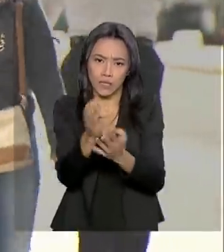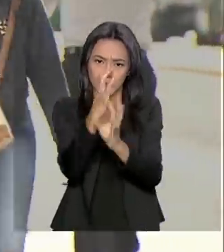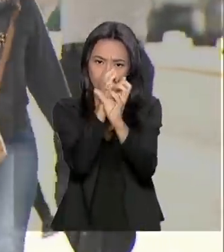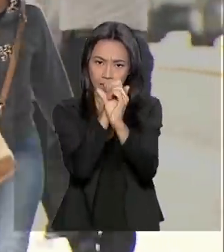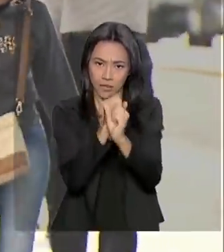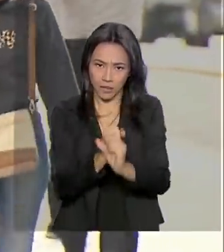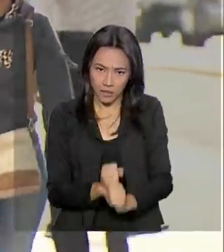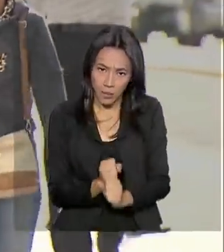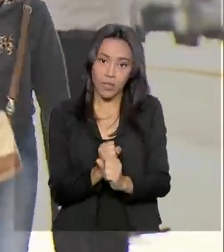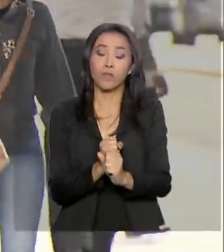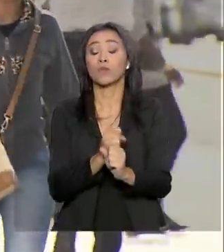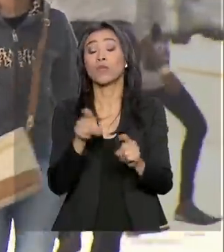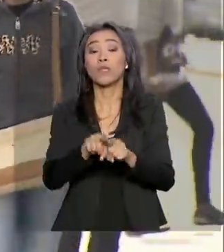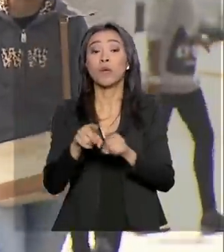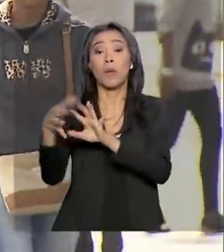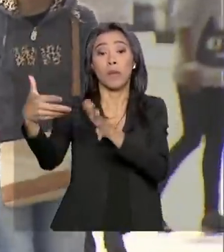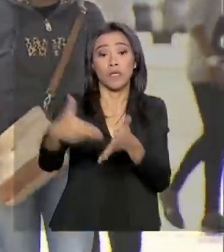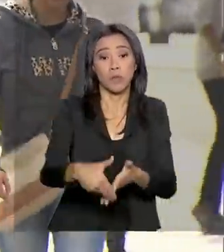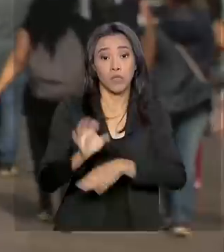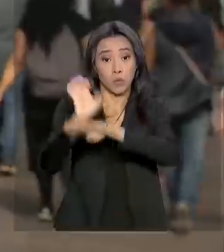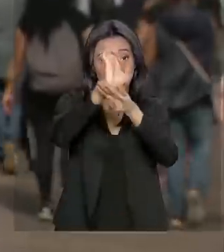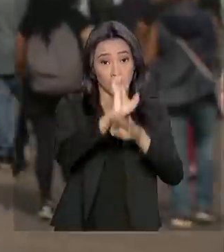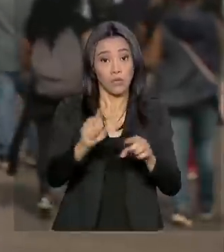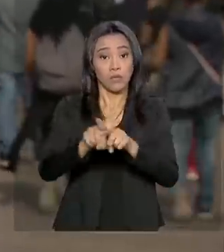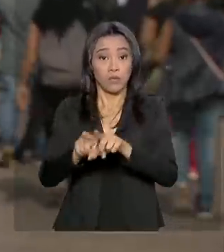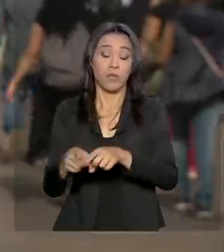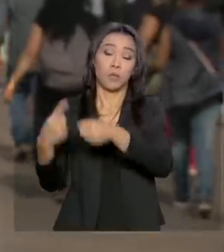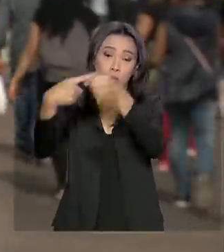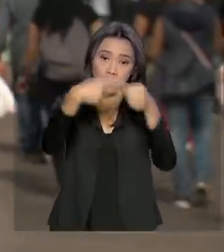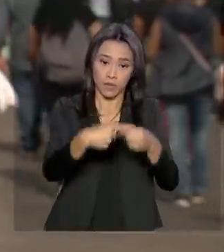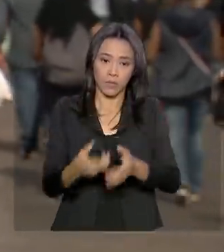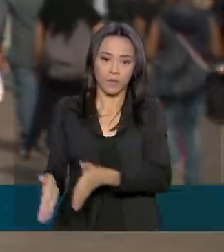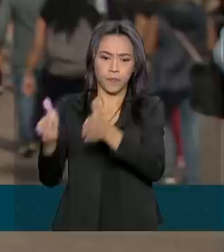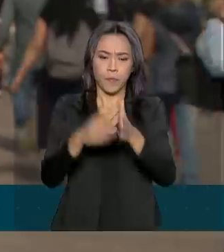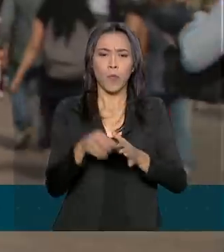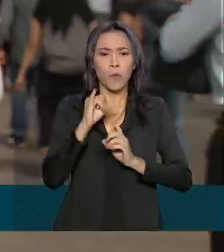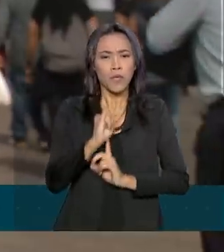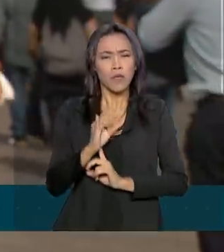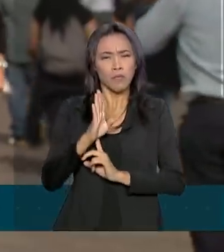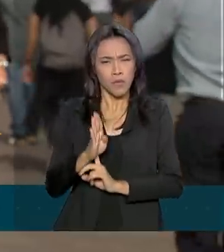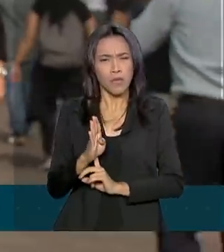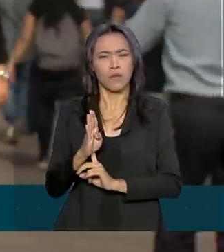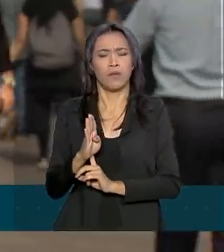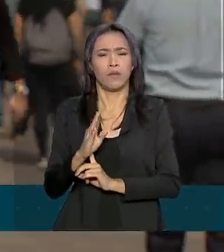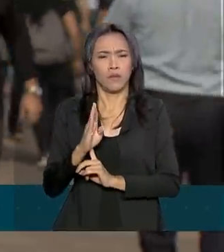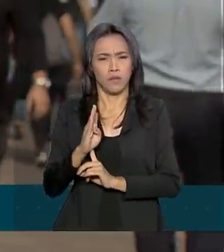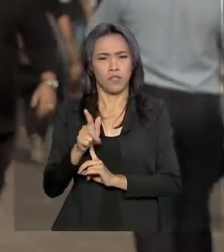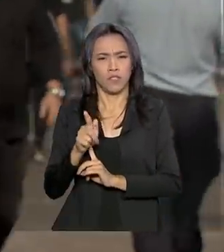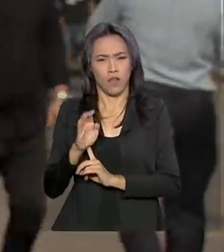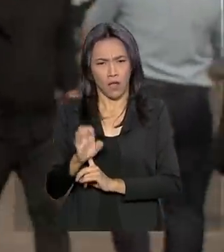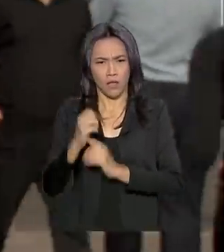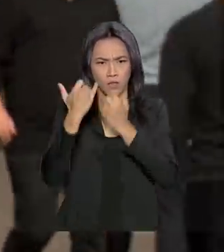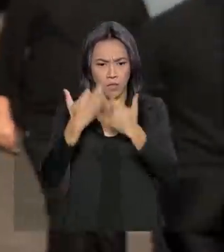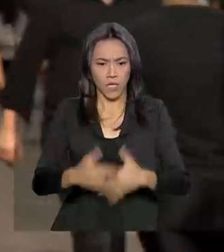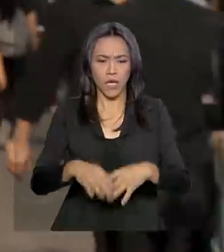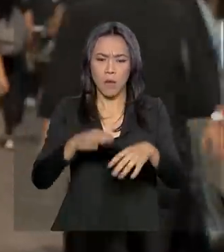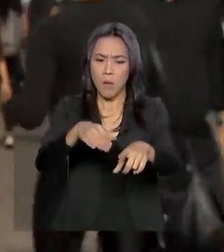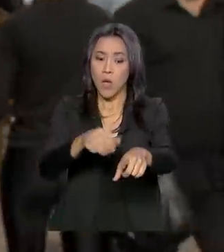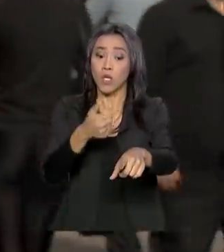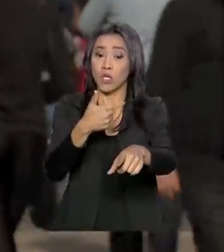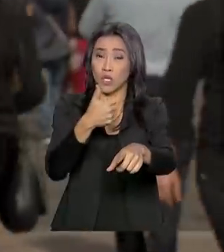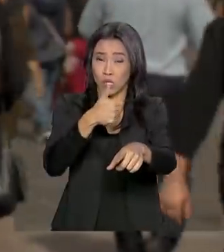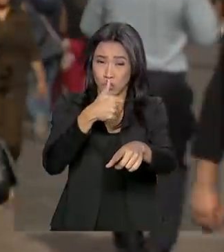de Participação de Estados e Municípios. O IBGE estima que o Brasil tem pouco mais de 210 milhões de habitantes.